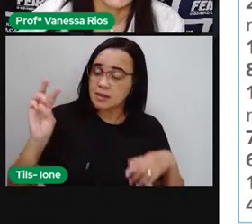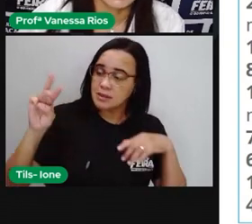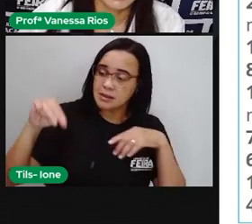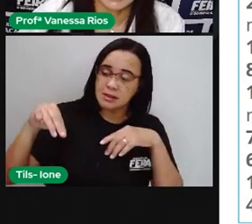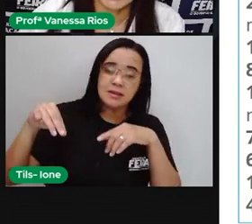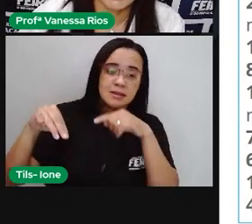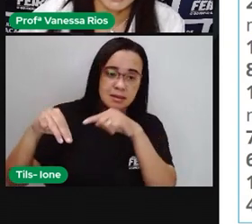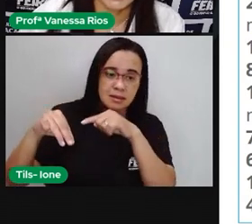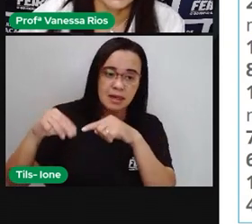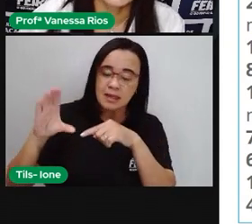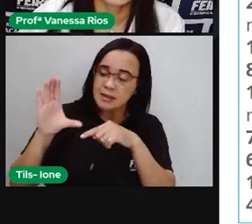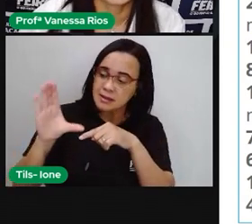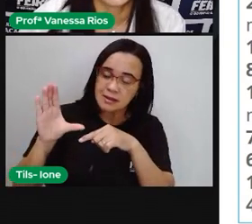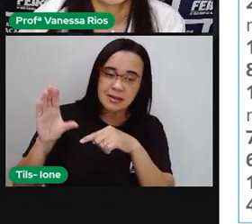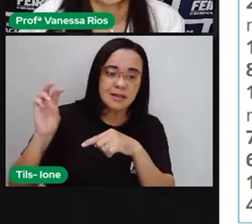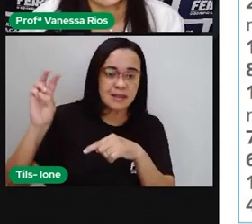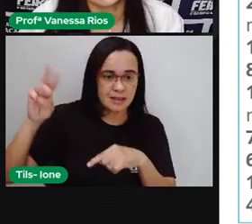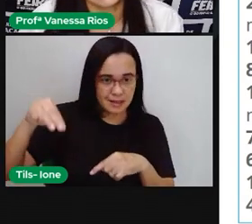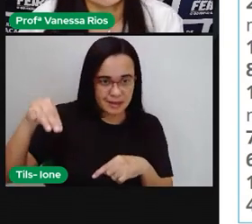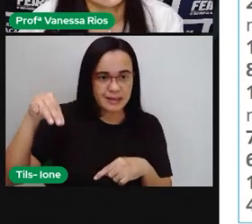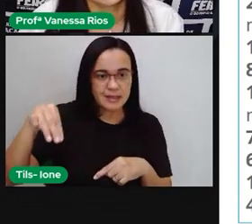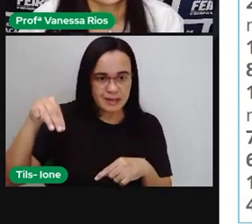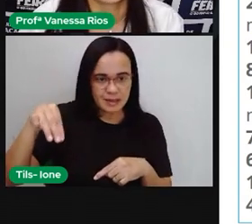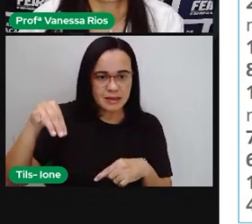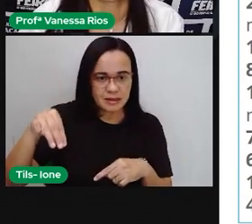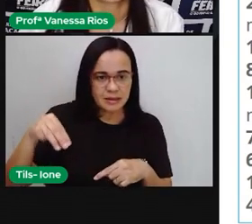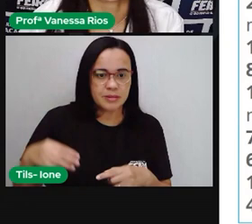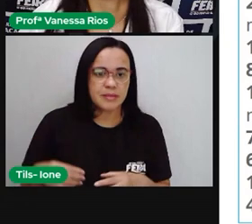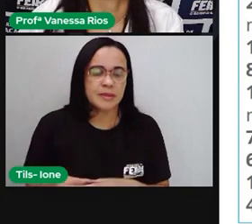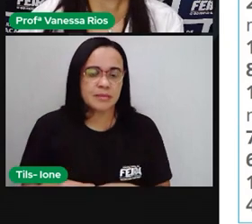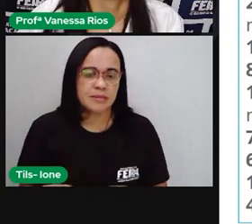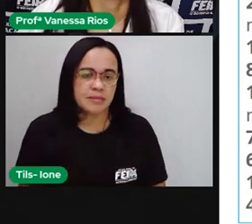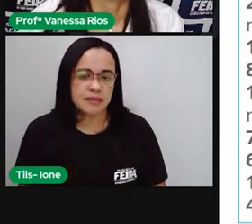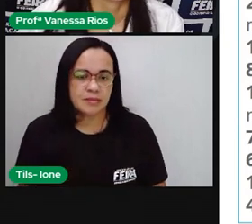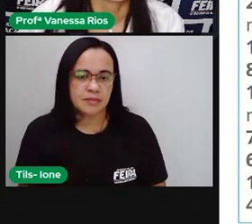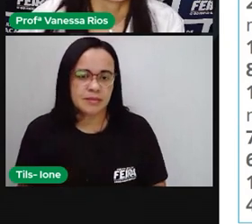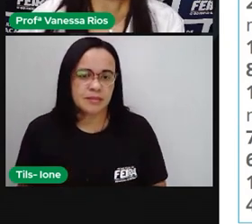0, aqui também não tem valor. Então, eu vou ler apenas a parte decimal.